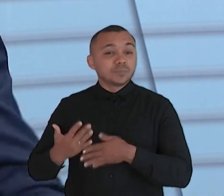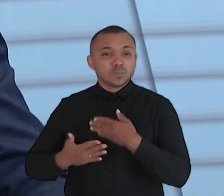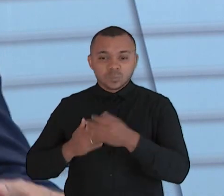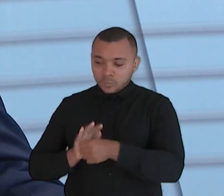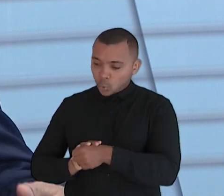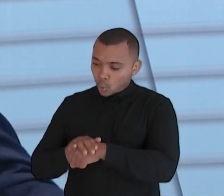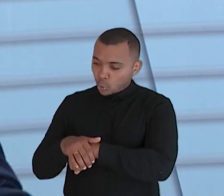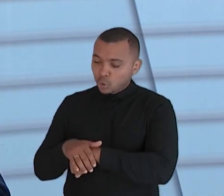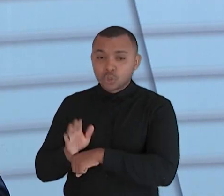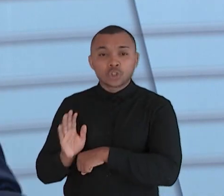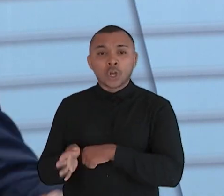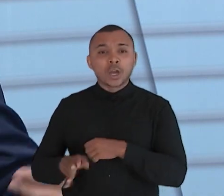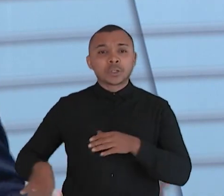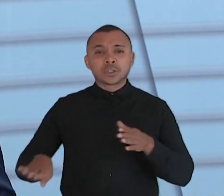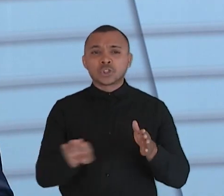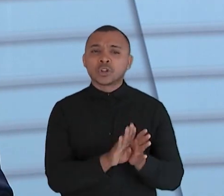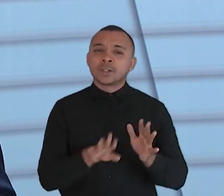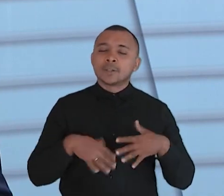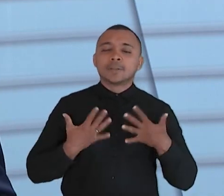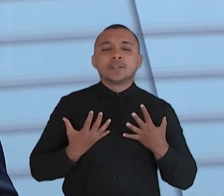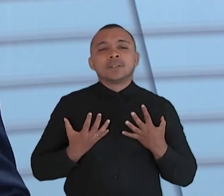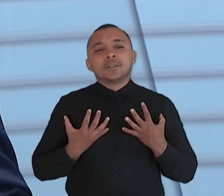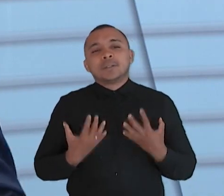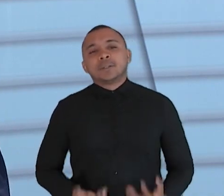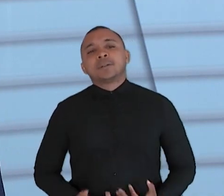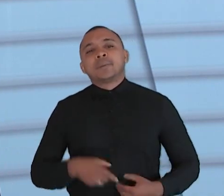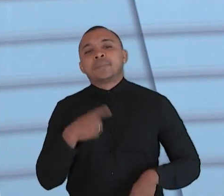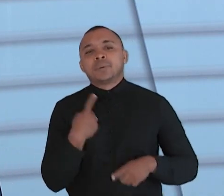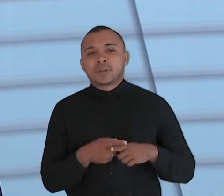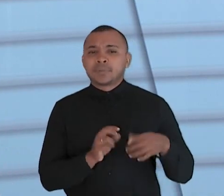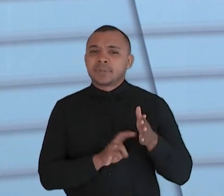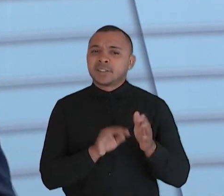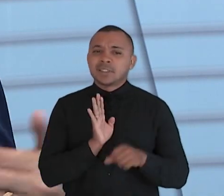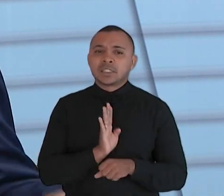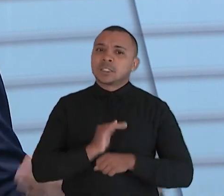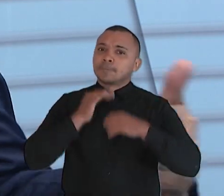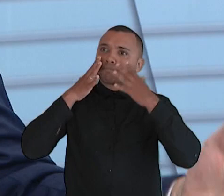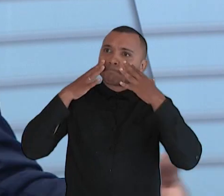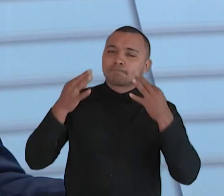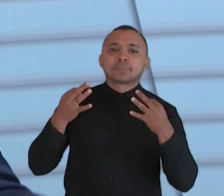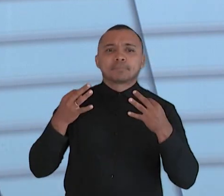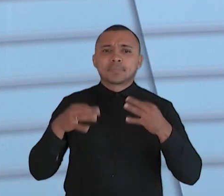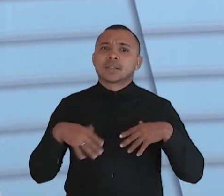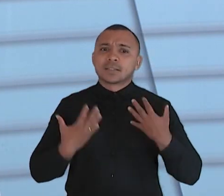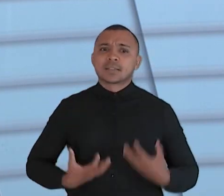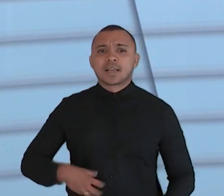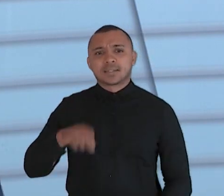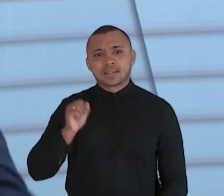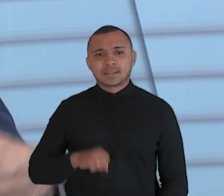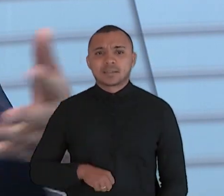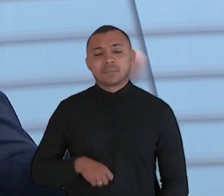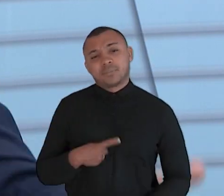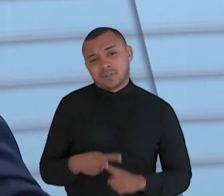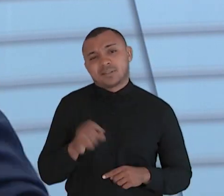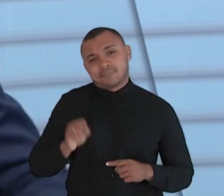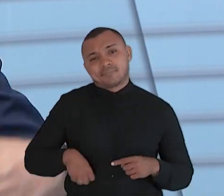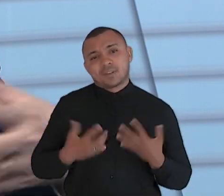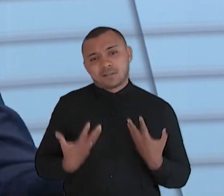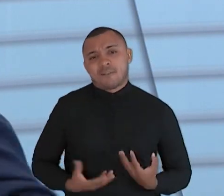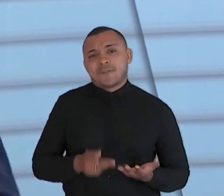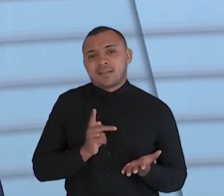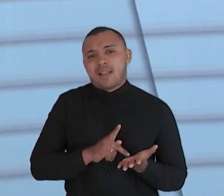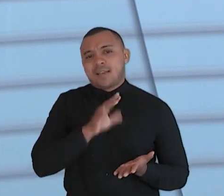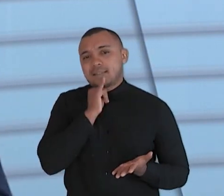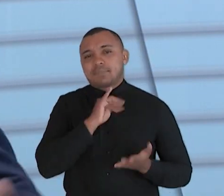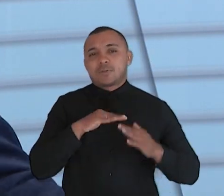ele já vem cansado, porque de certa forma dá um certo... É cansativo você passar o dia, mesmo que seja numa escola,